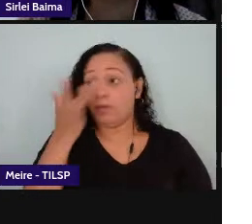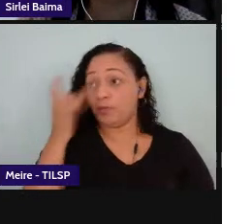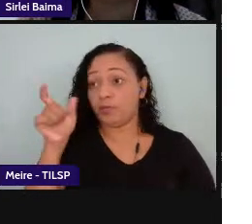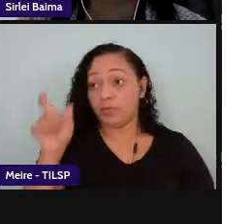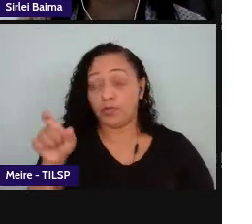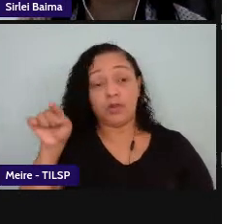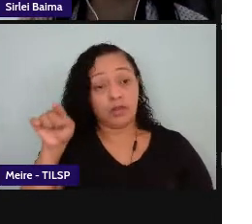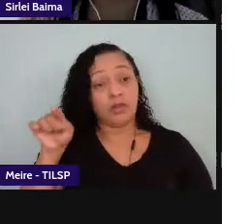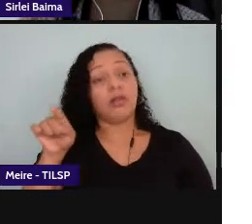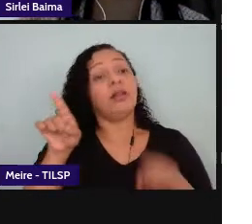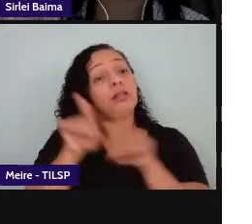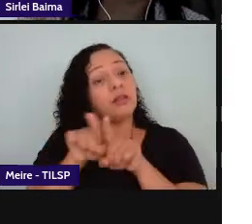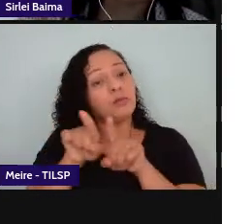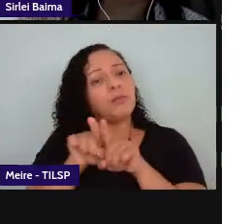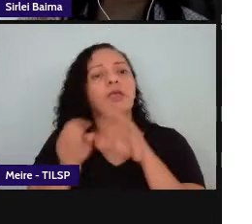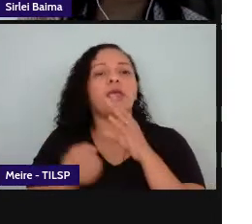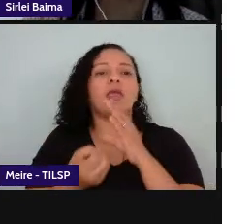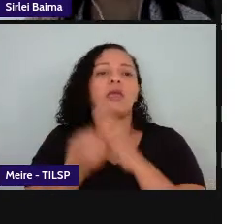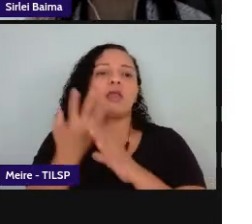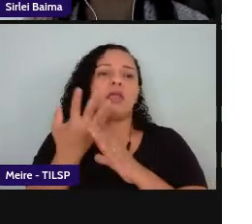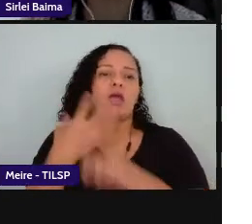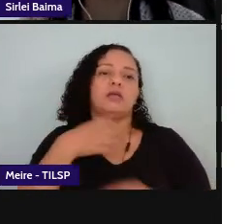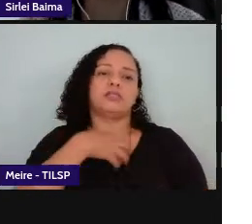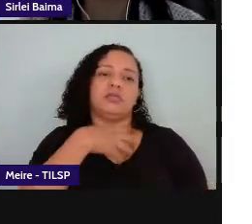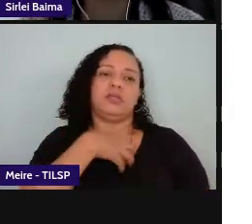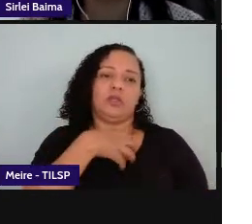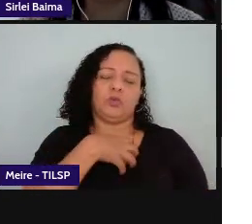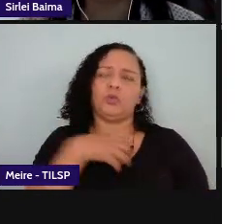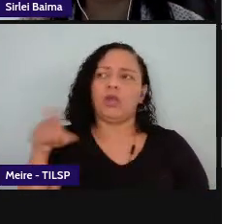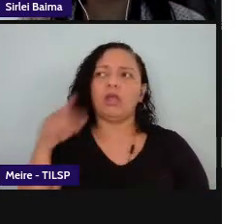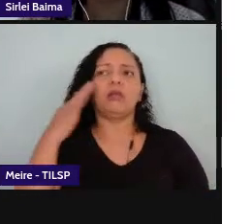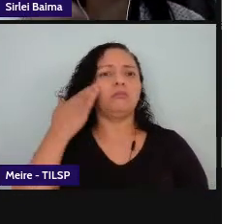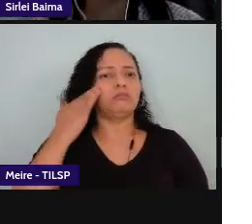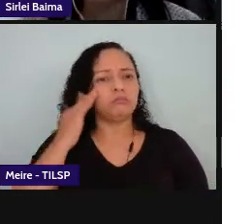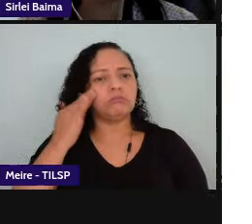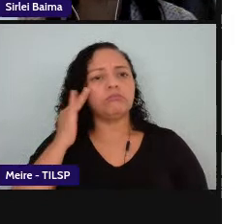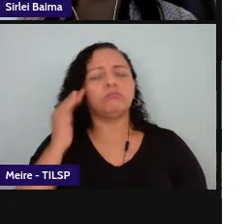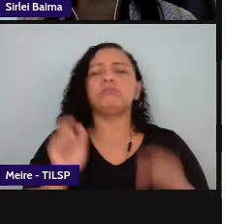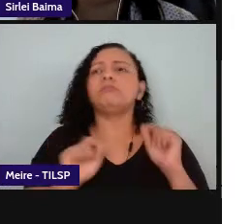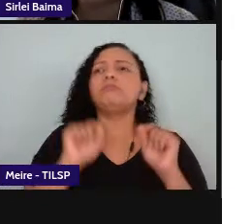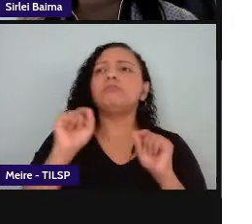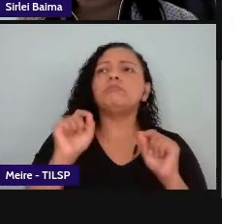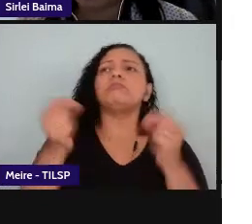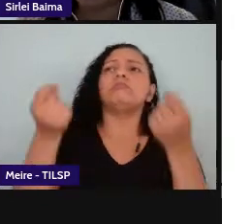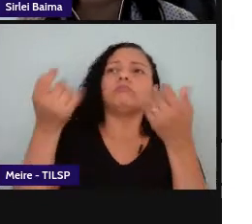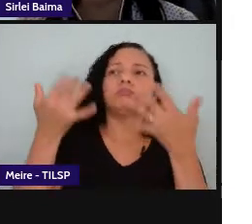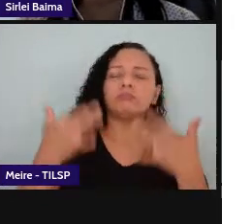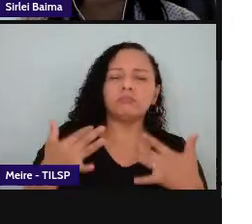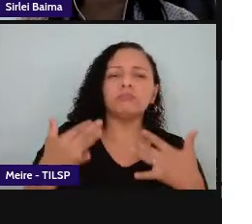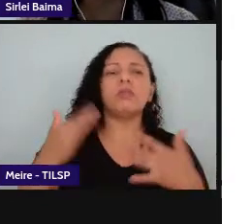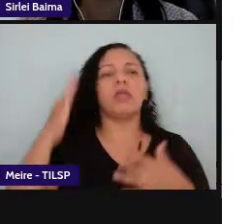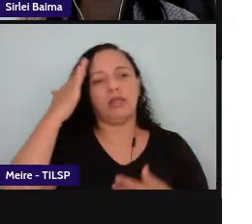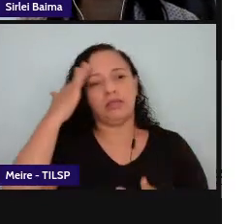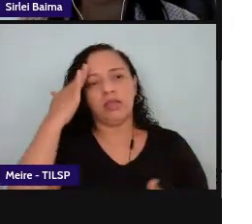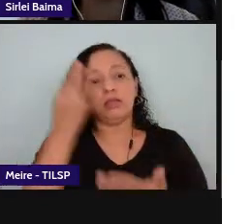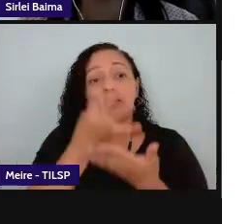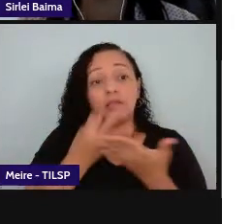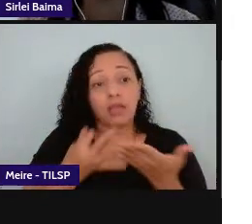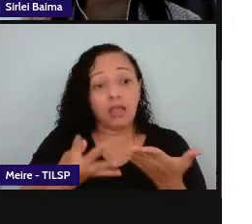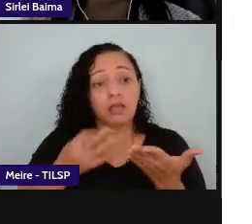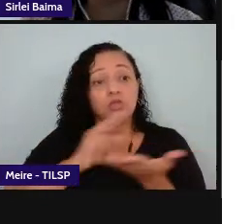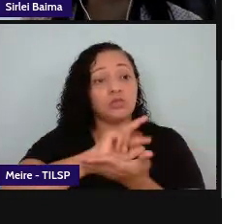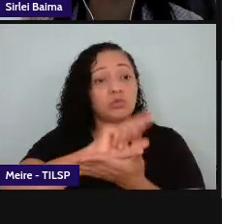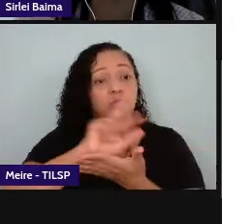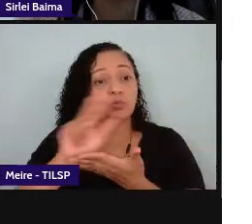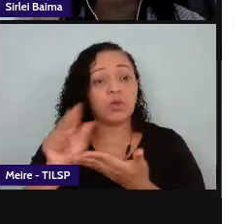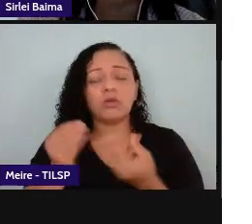criador de sentidos ele entende o que está sendo dito entende os diversos textos e como esses textos